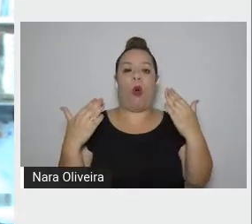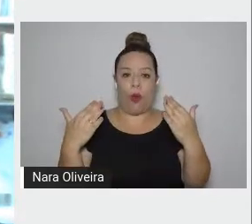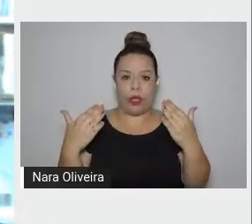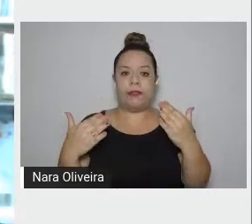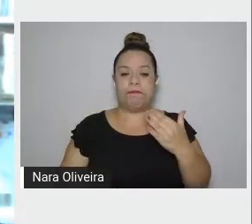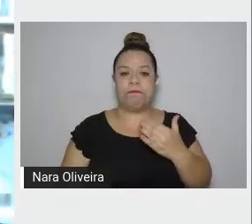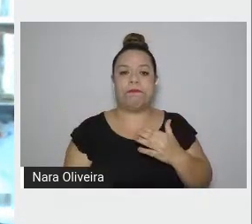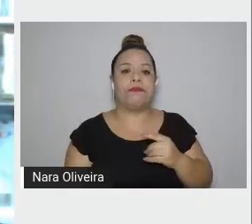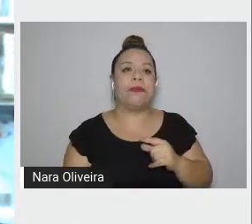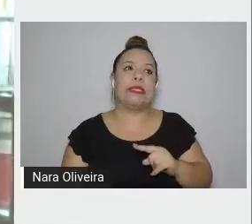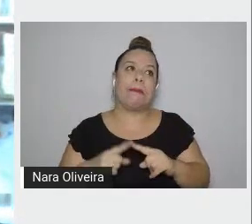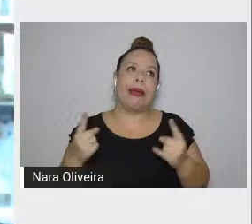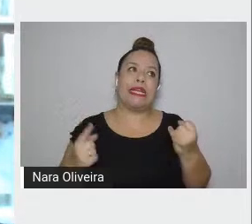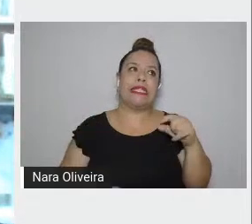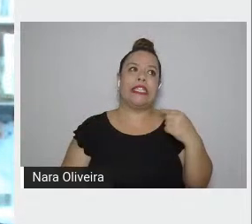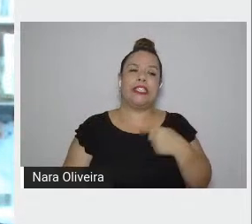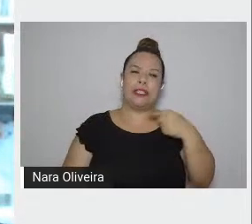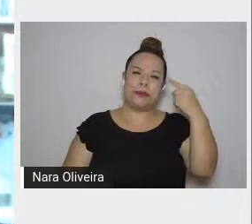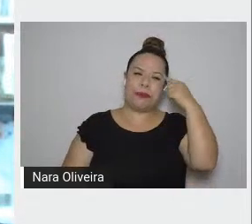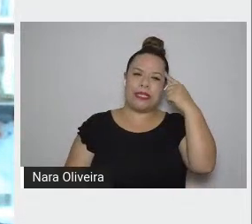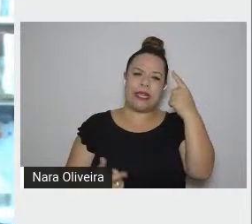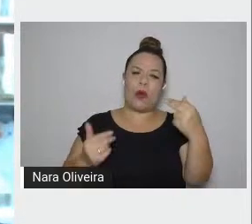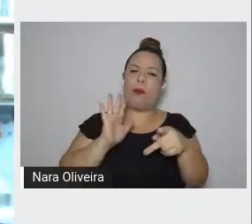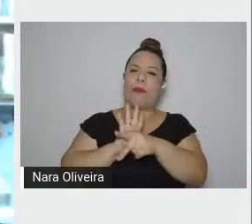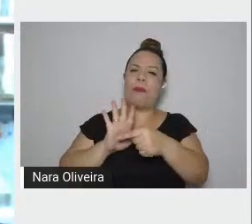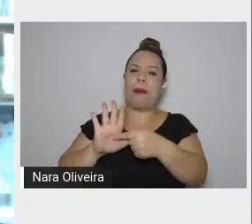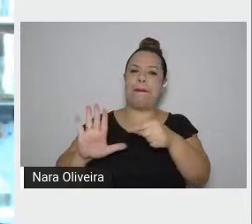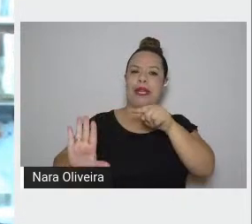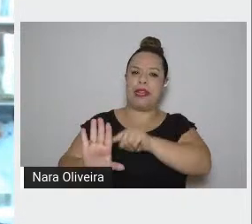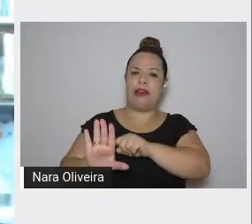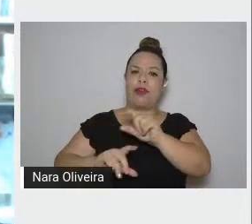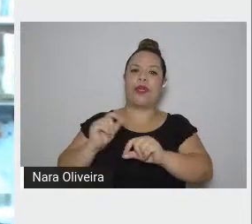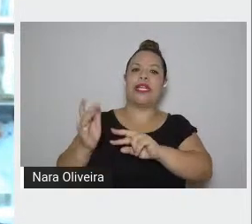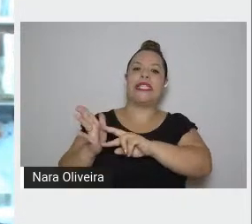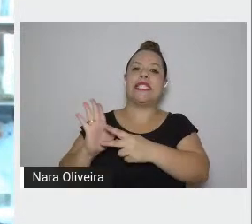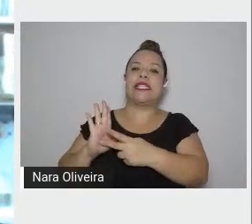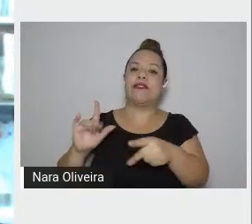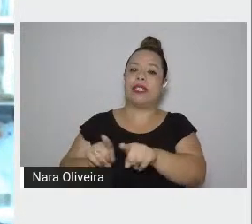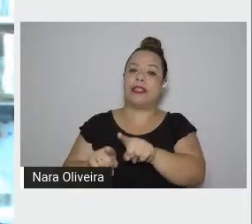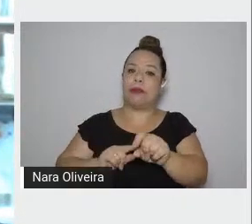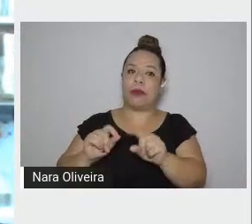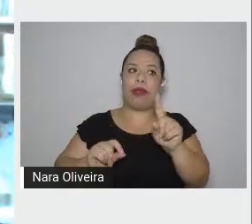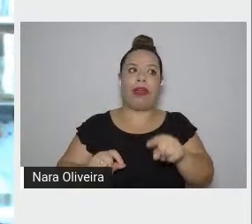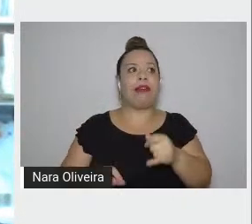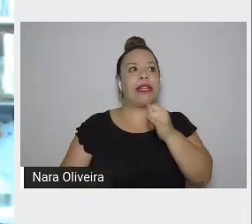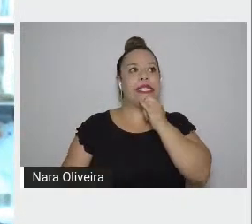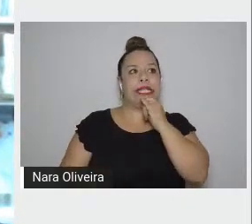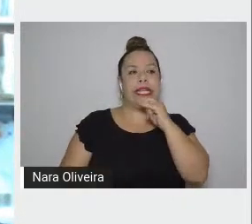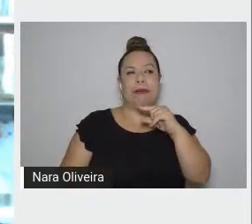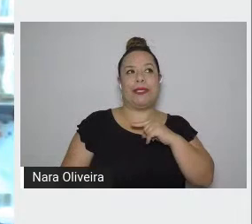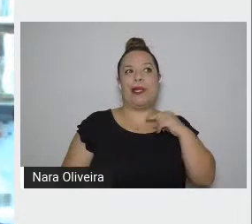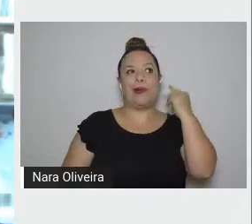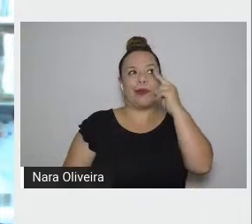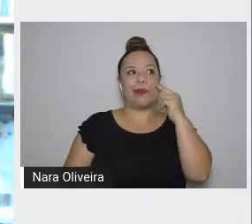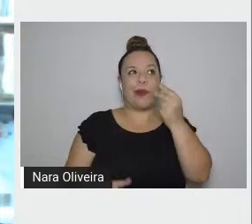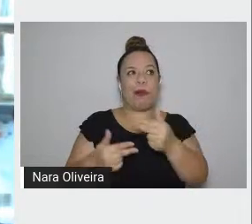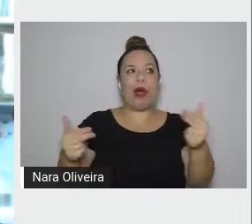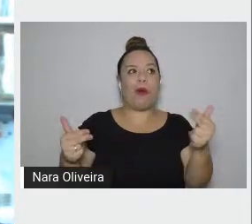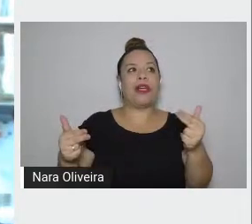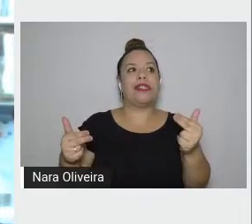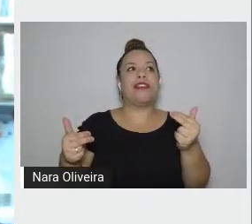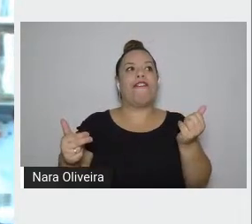metaforicamente, tem a ver com o sonho de uma transcendência, de algo mais do que a vida